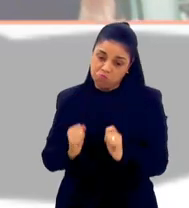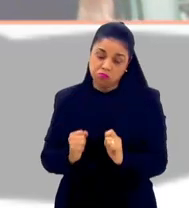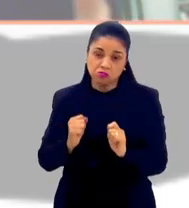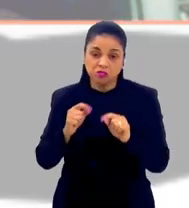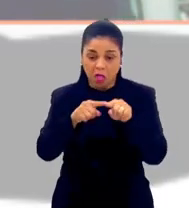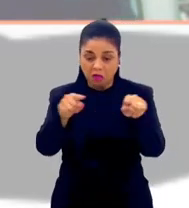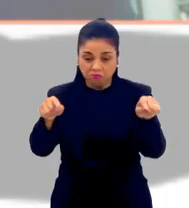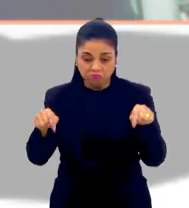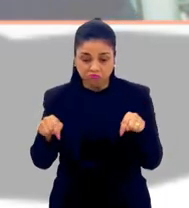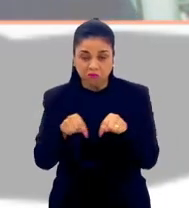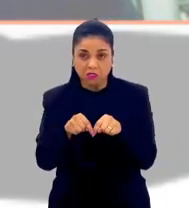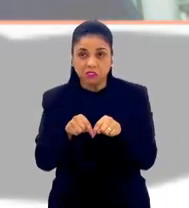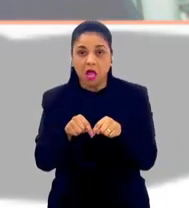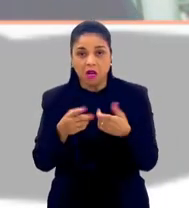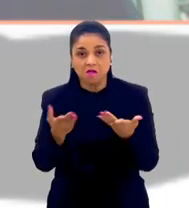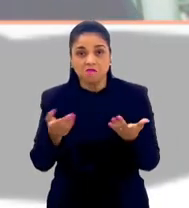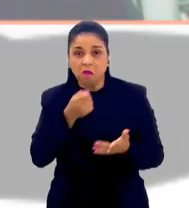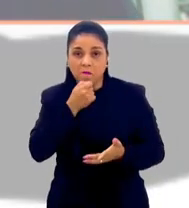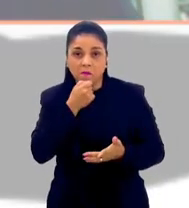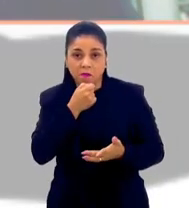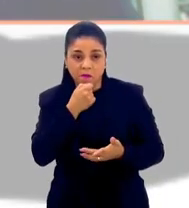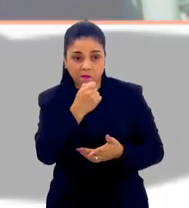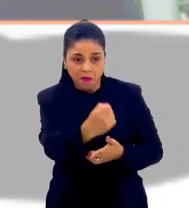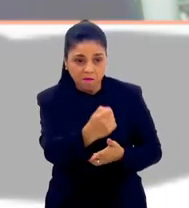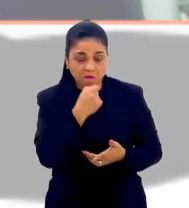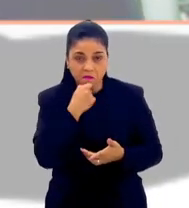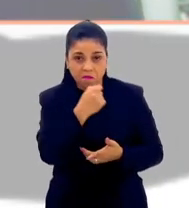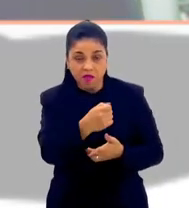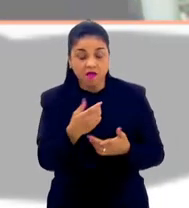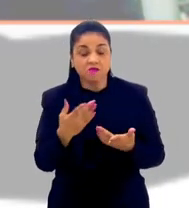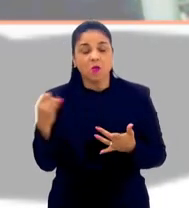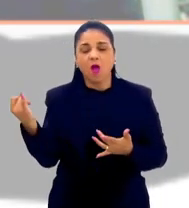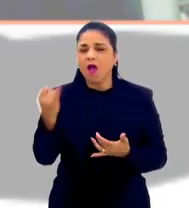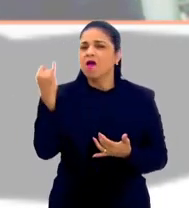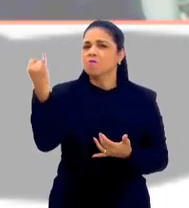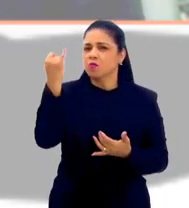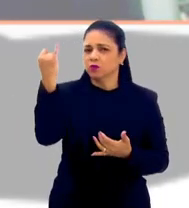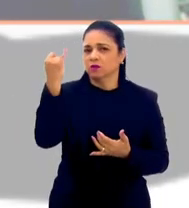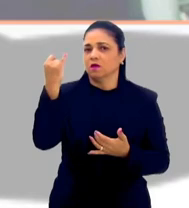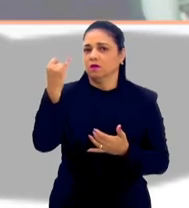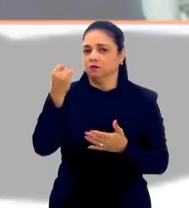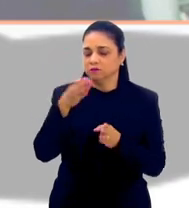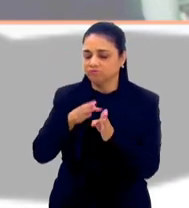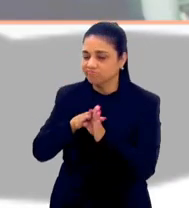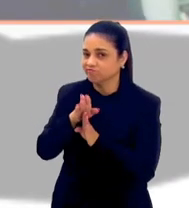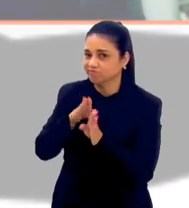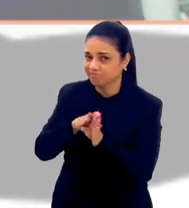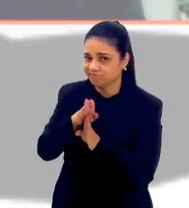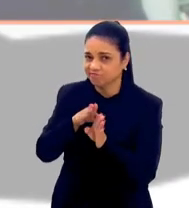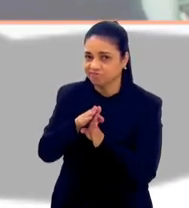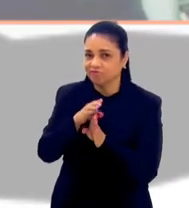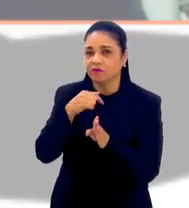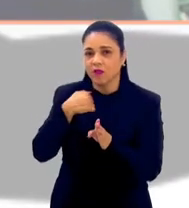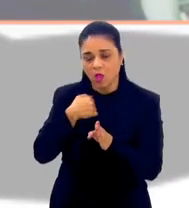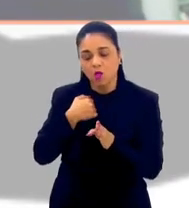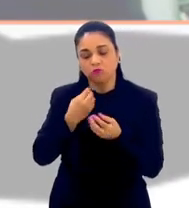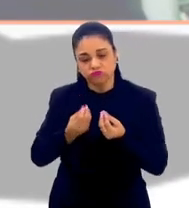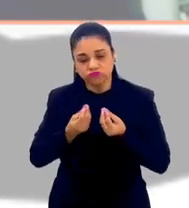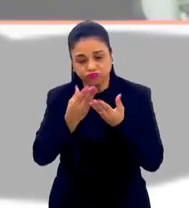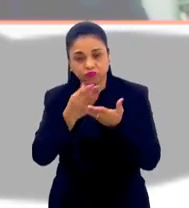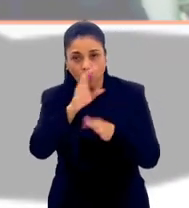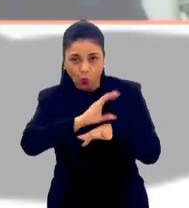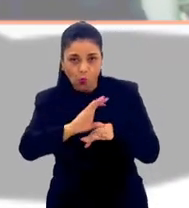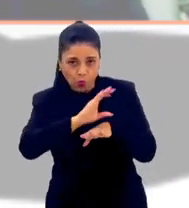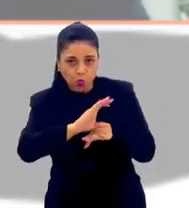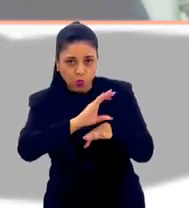dessa maneira, né? Então, é muito importante que a gente tenha uma curadoria. E eu ofereço essa curadoria,